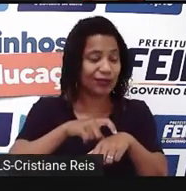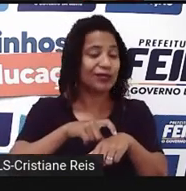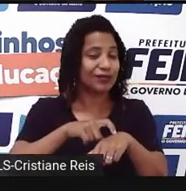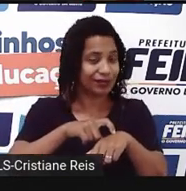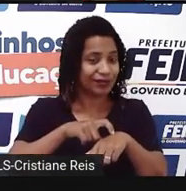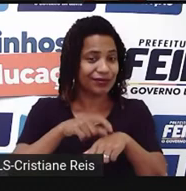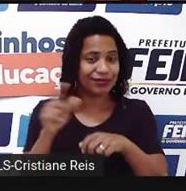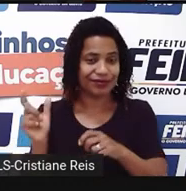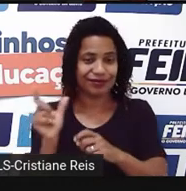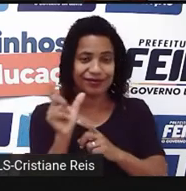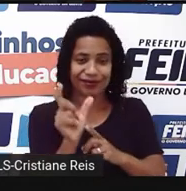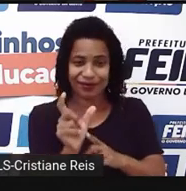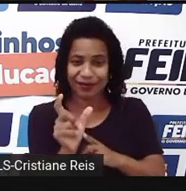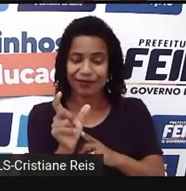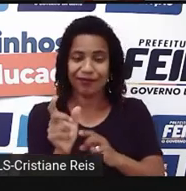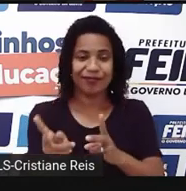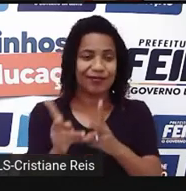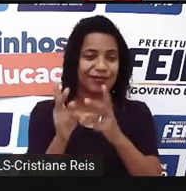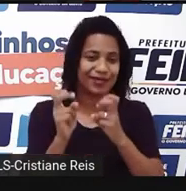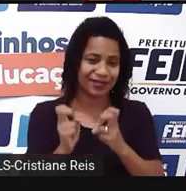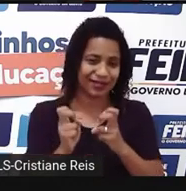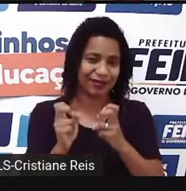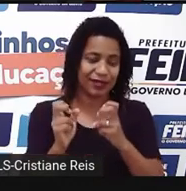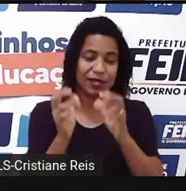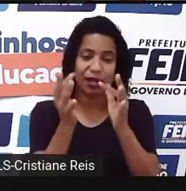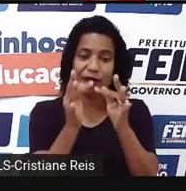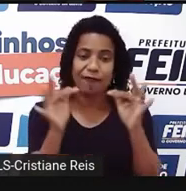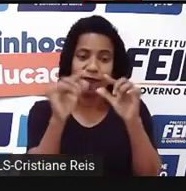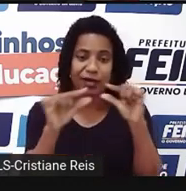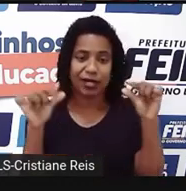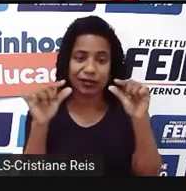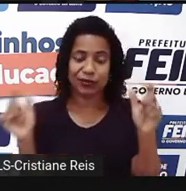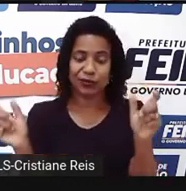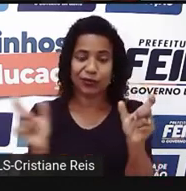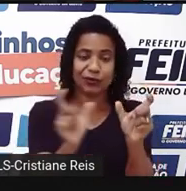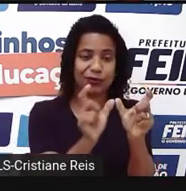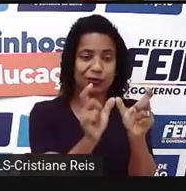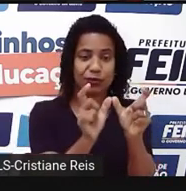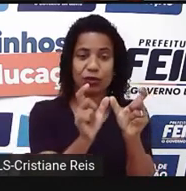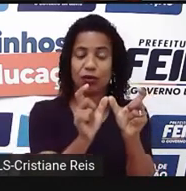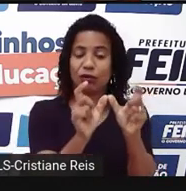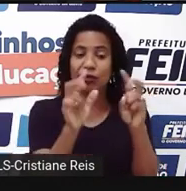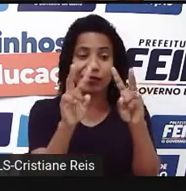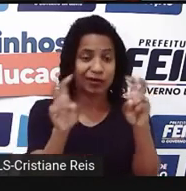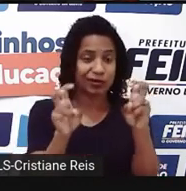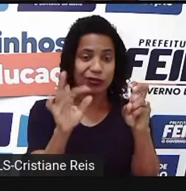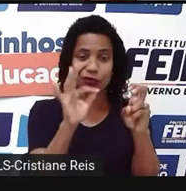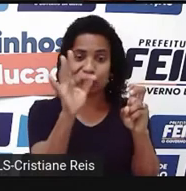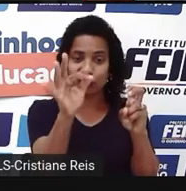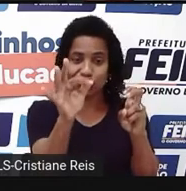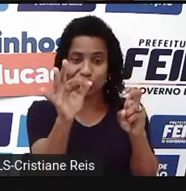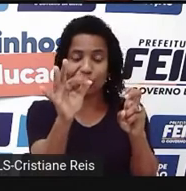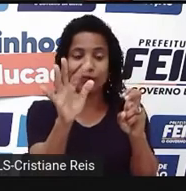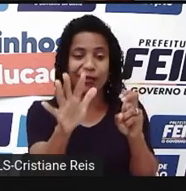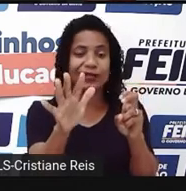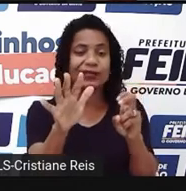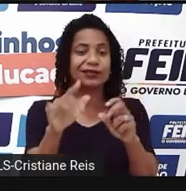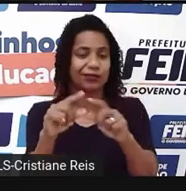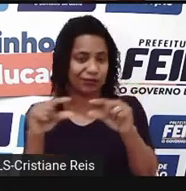acompanham as frases no futuro. É claro que elas sempre estão indicando uma situação